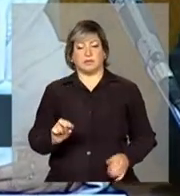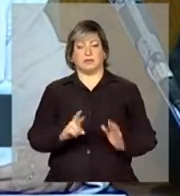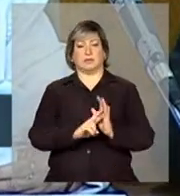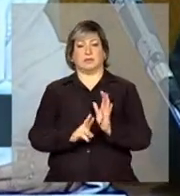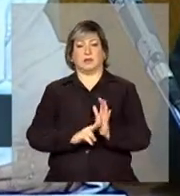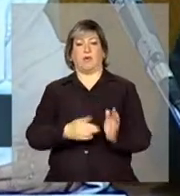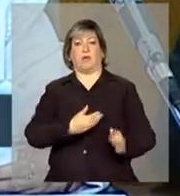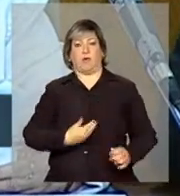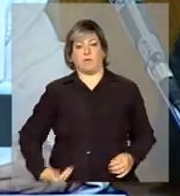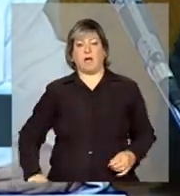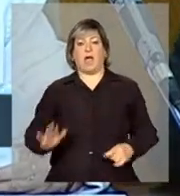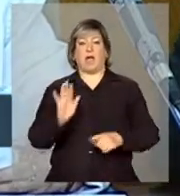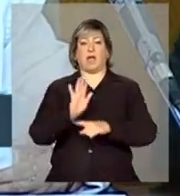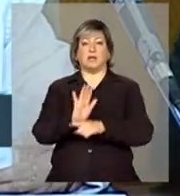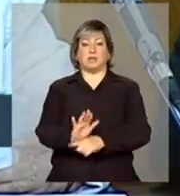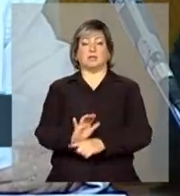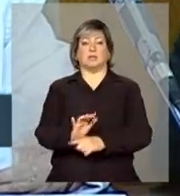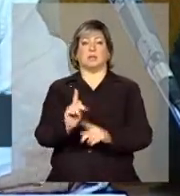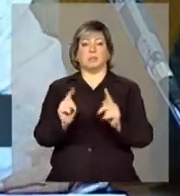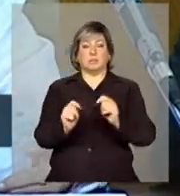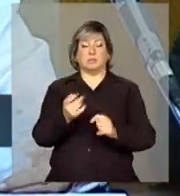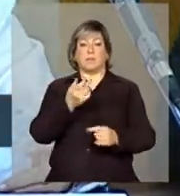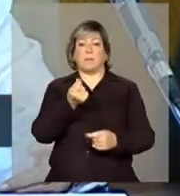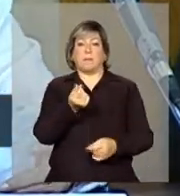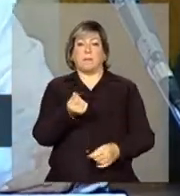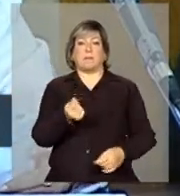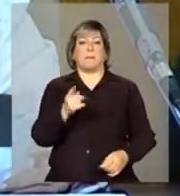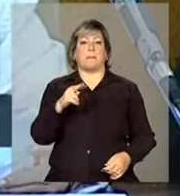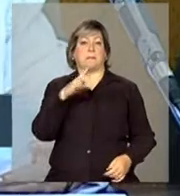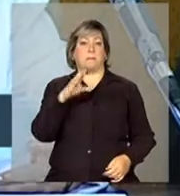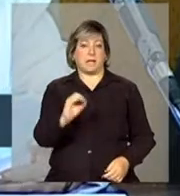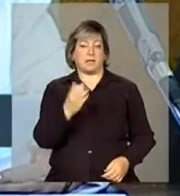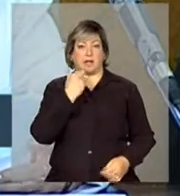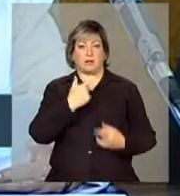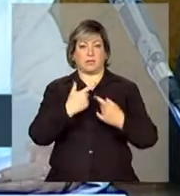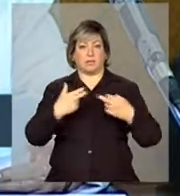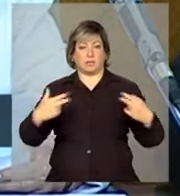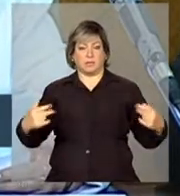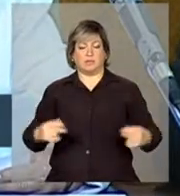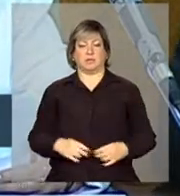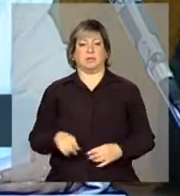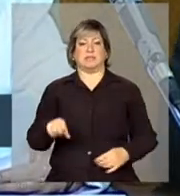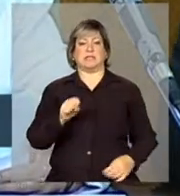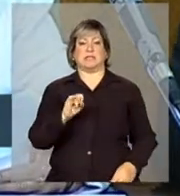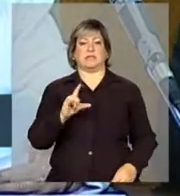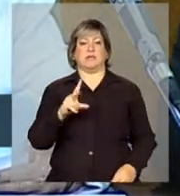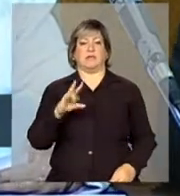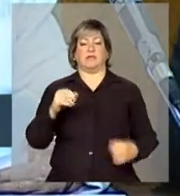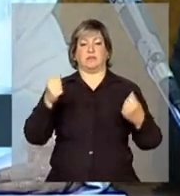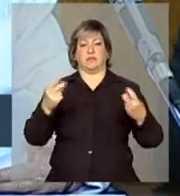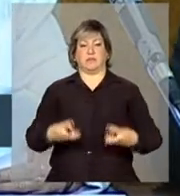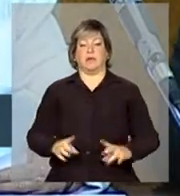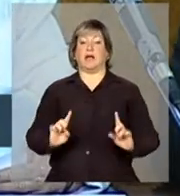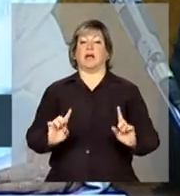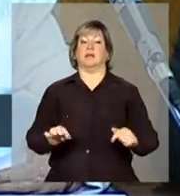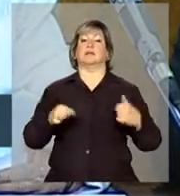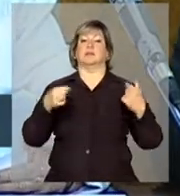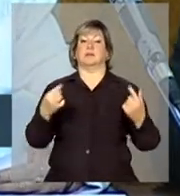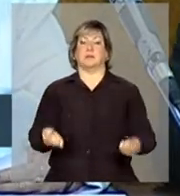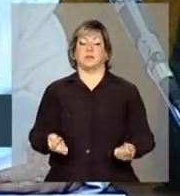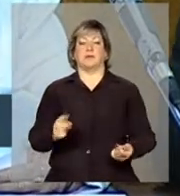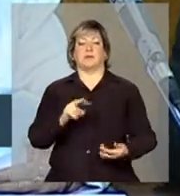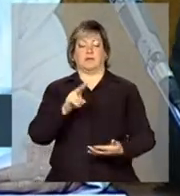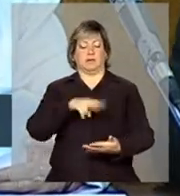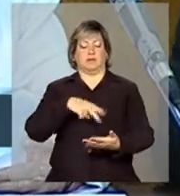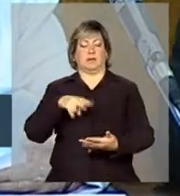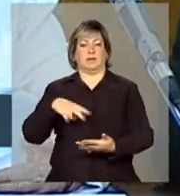contribuem para a estabilidade dos preços de alimentos na pessoa de Silvio Porto. Só, então, leremos uma